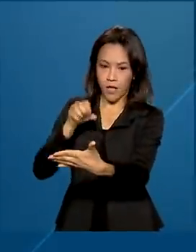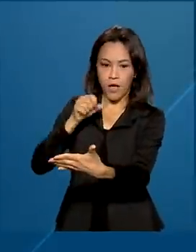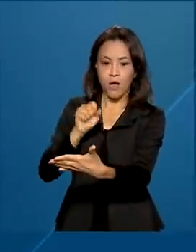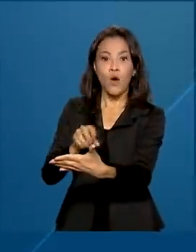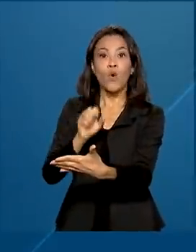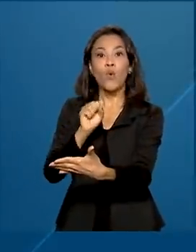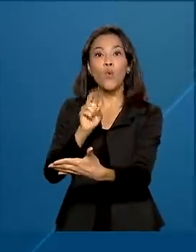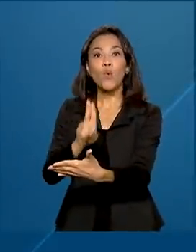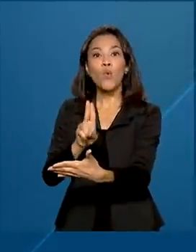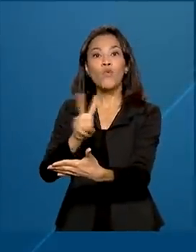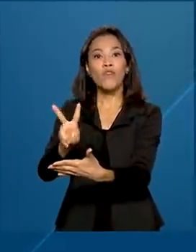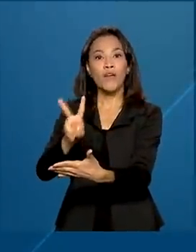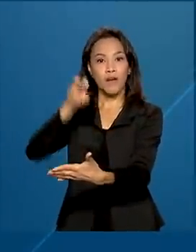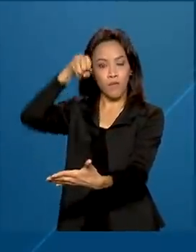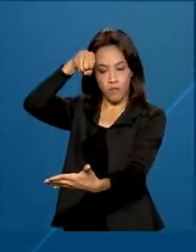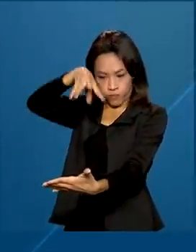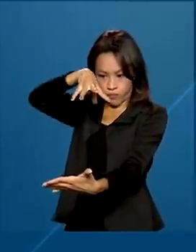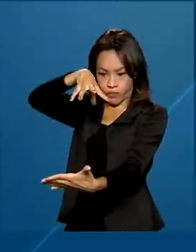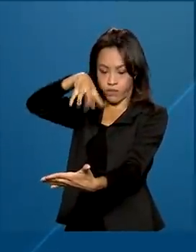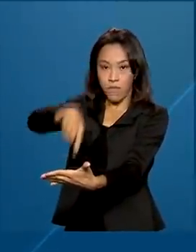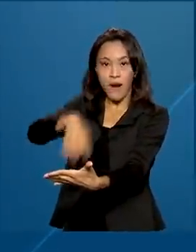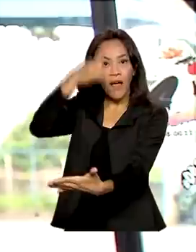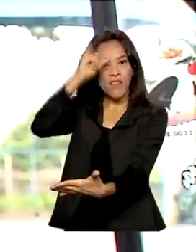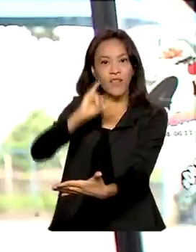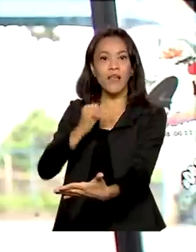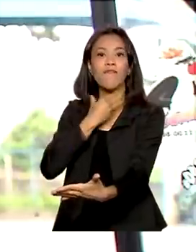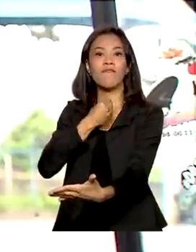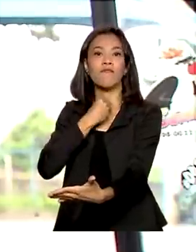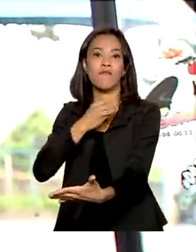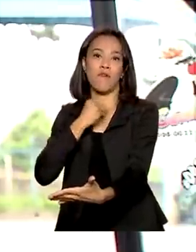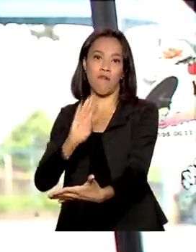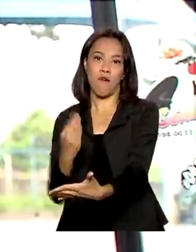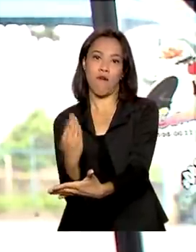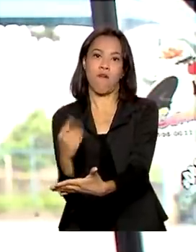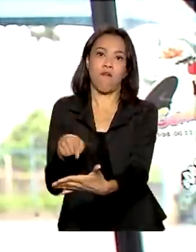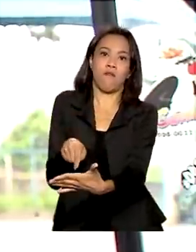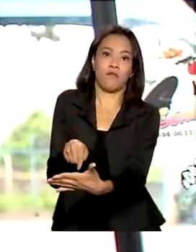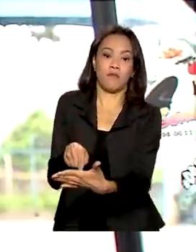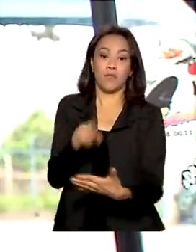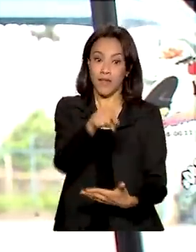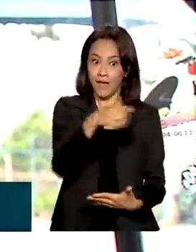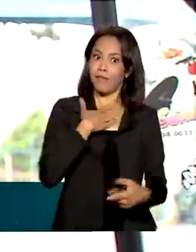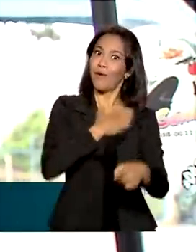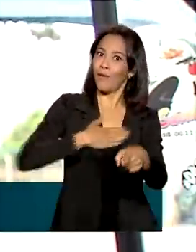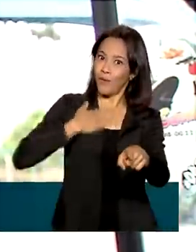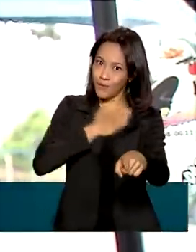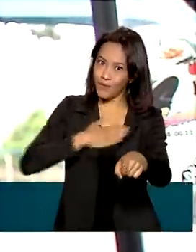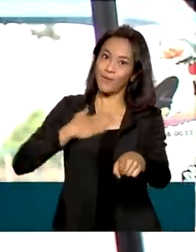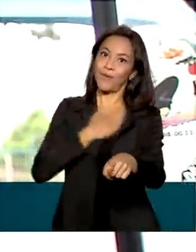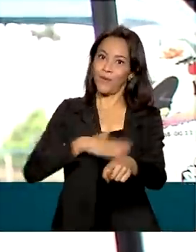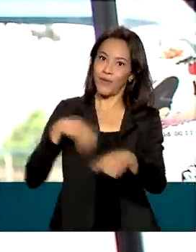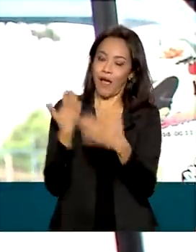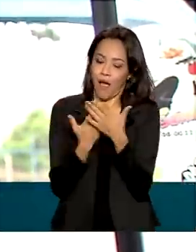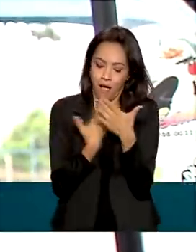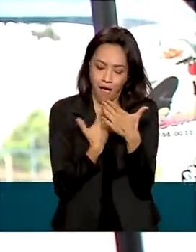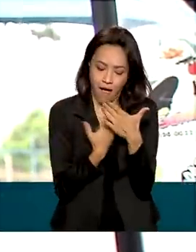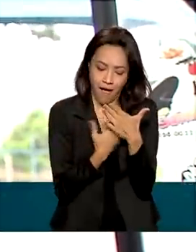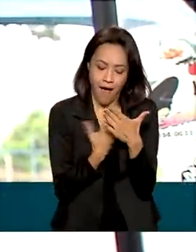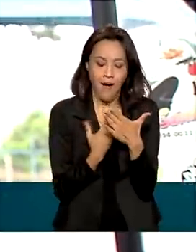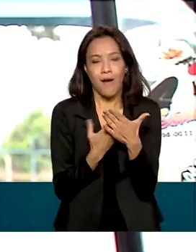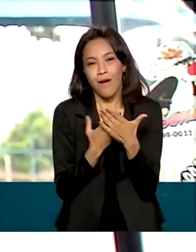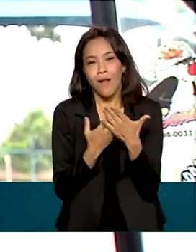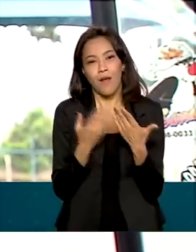UV, o que aumenta a segurança contra falsificações. Novidades que agradaram o Carlos, que está fazendo as aulas para tirar a